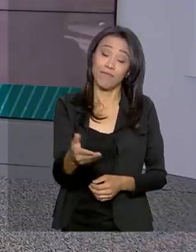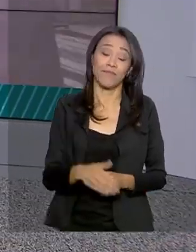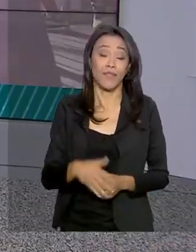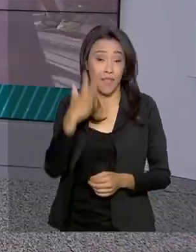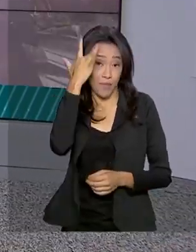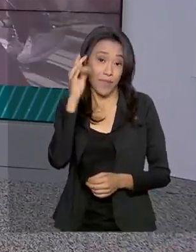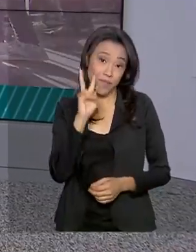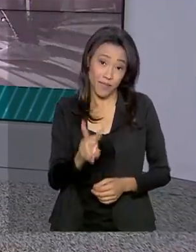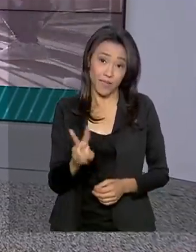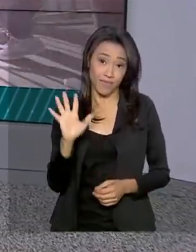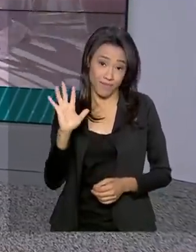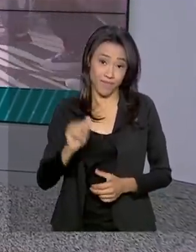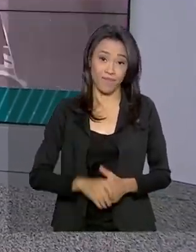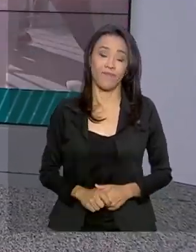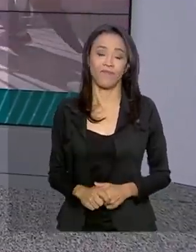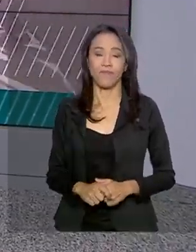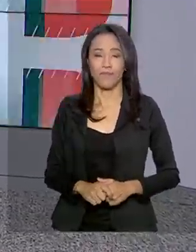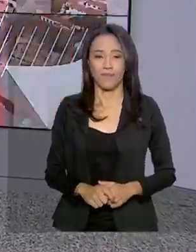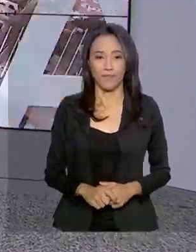a gente se vê amanhã. Até lá!